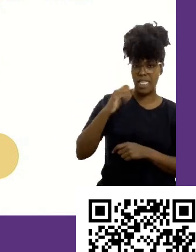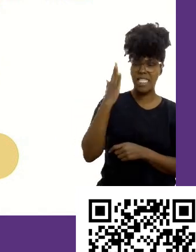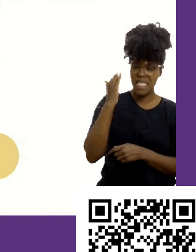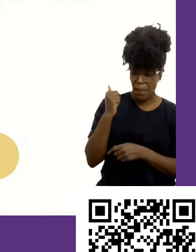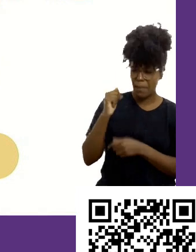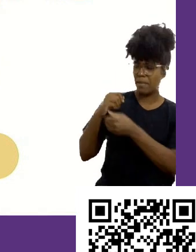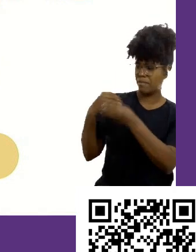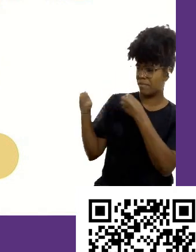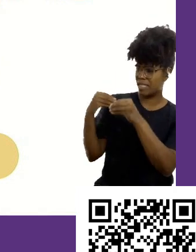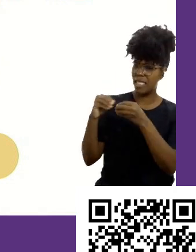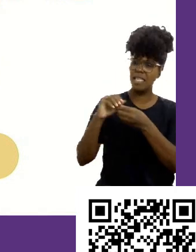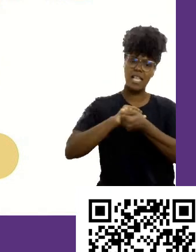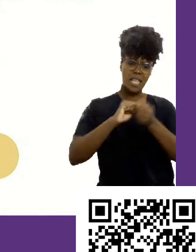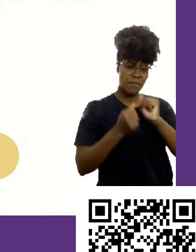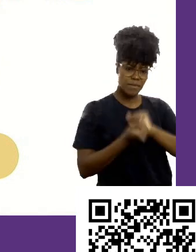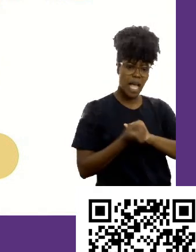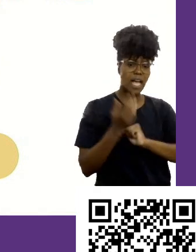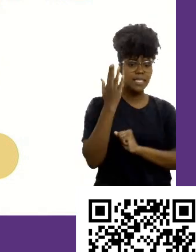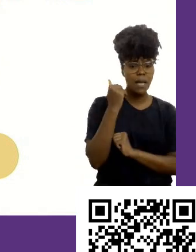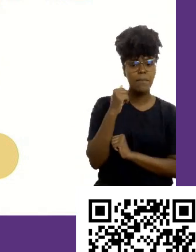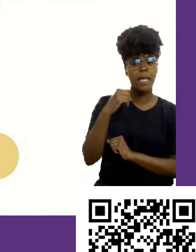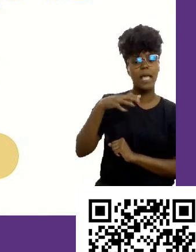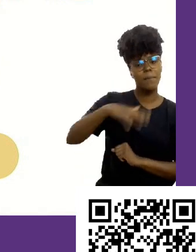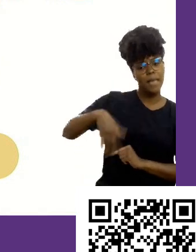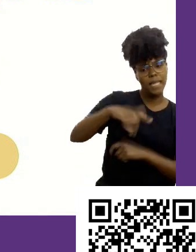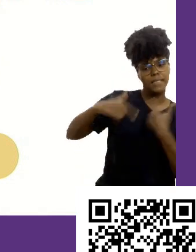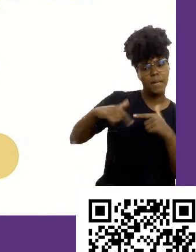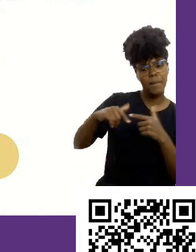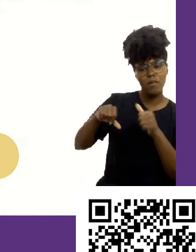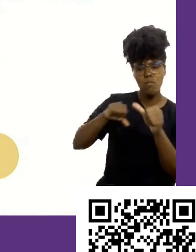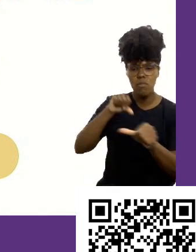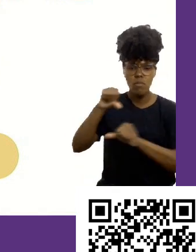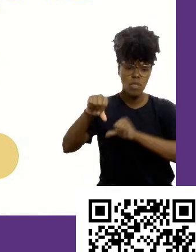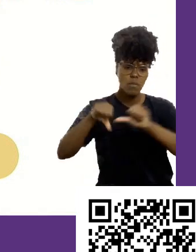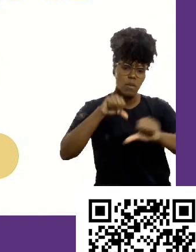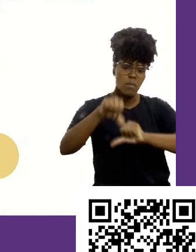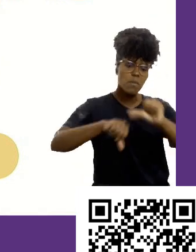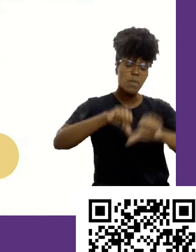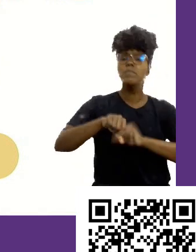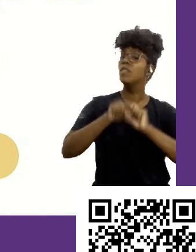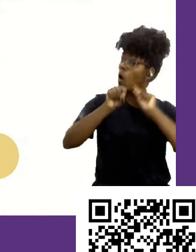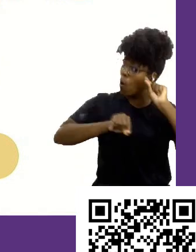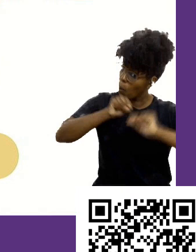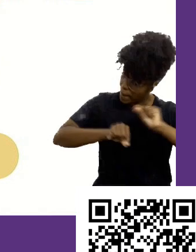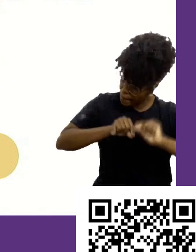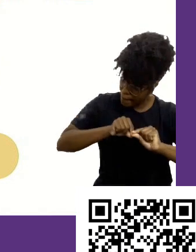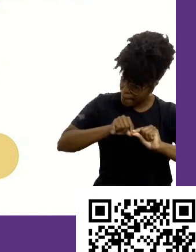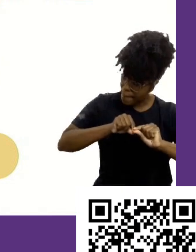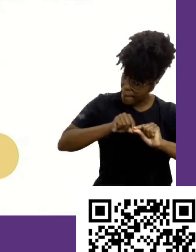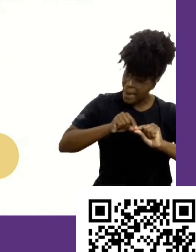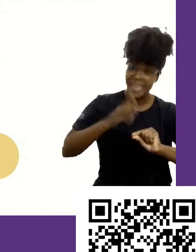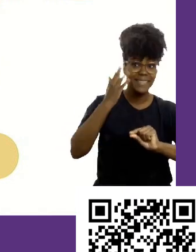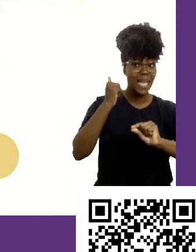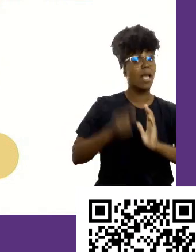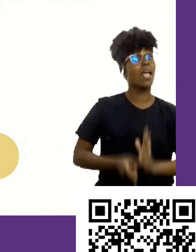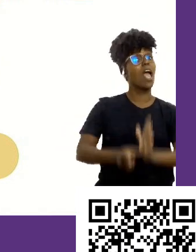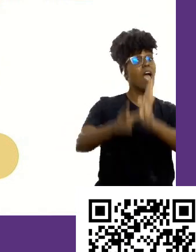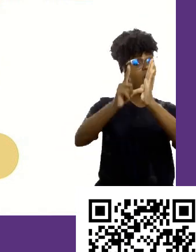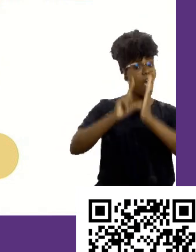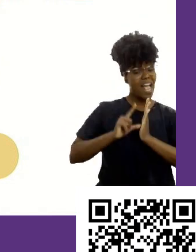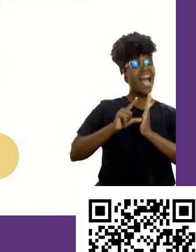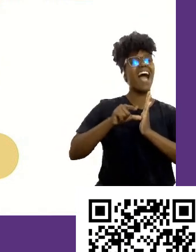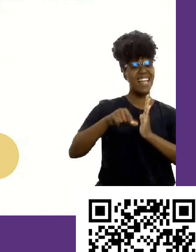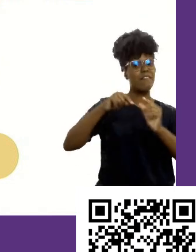pergunta. O que está mudando? O que está mudando? Porque aí, se você sabe antes o que vai mudar,